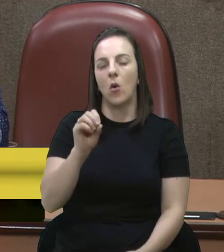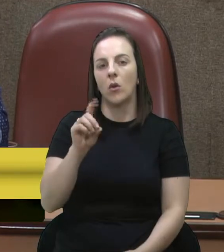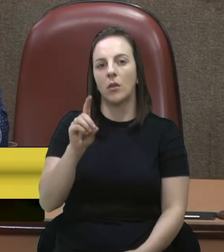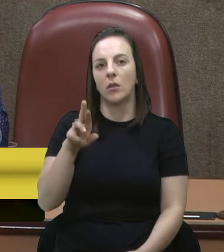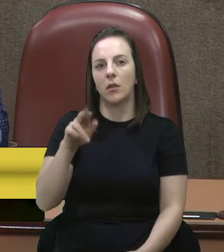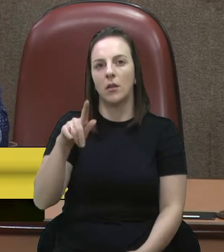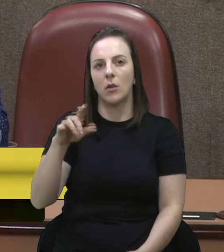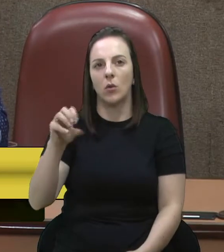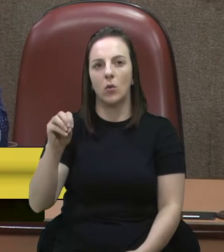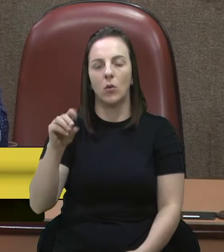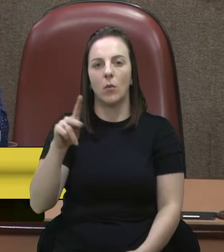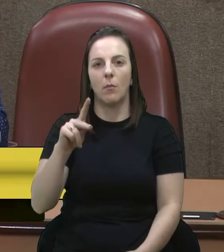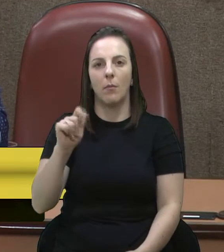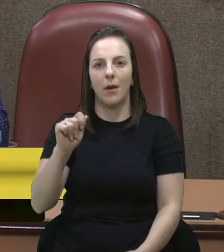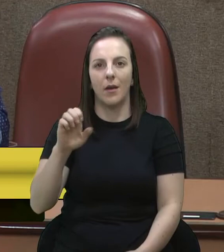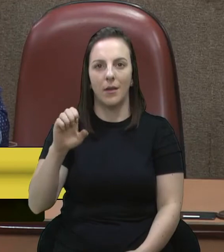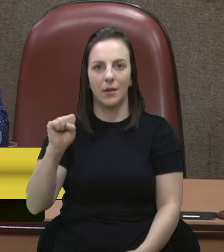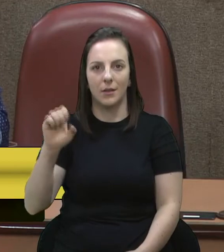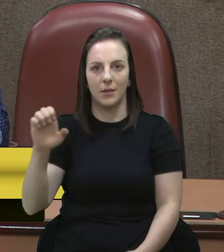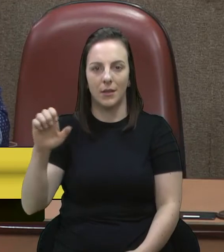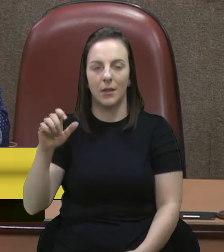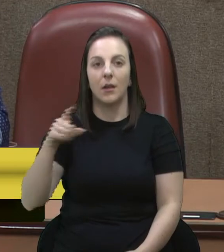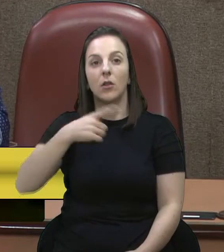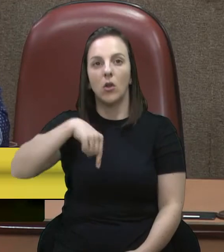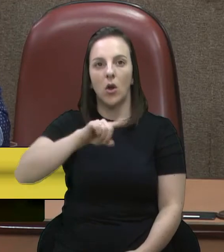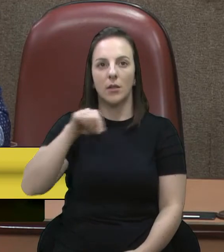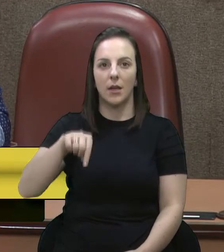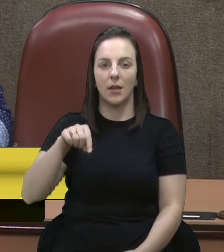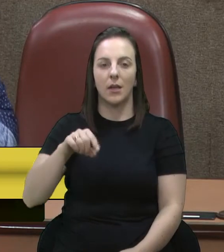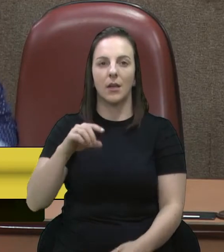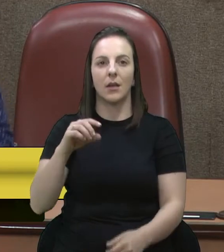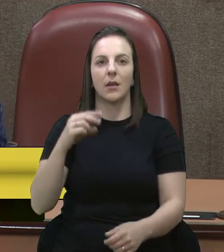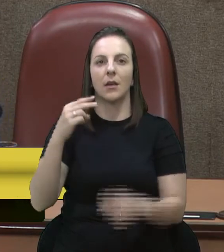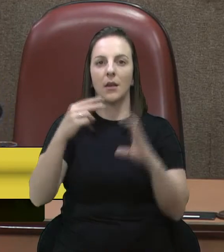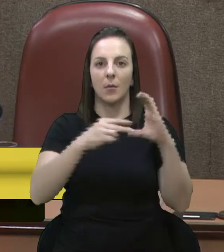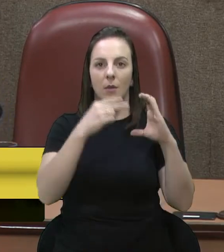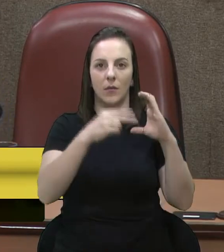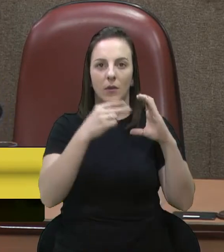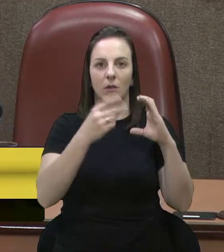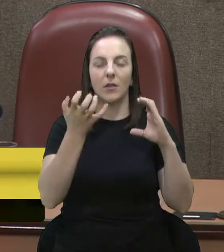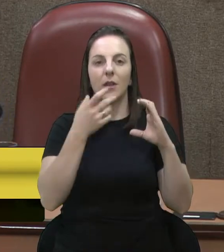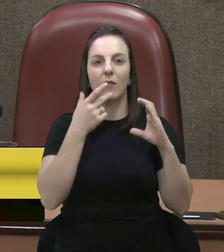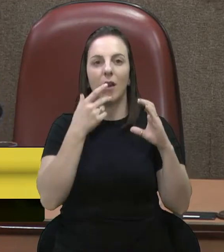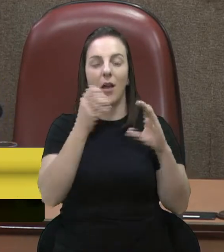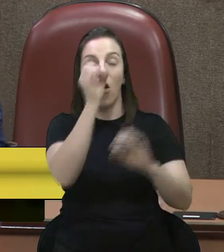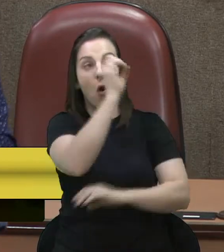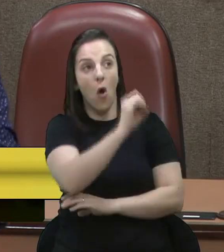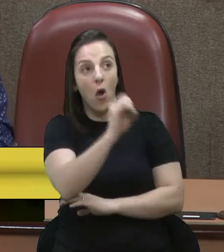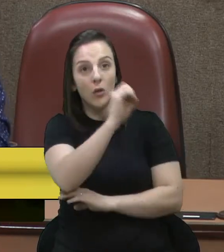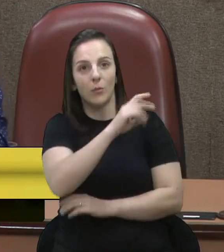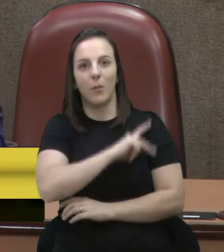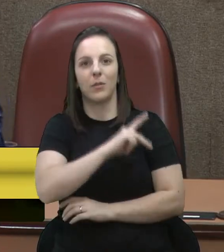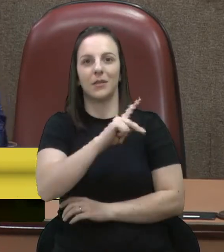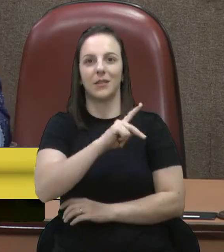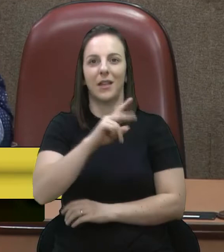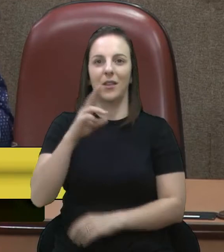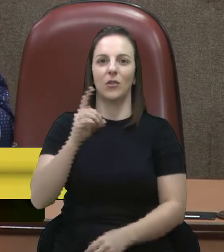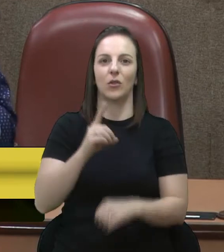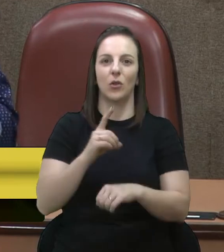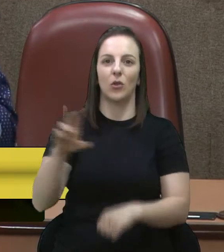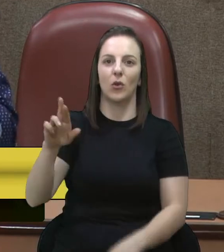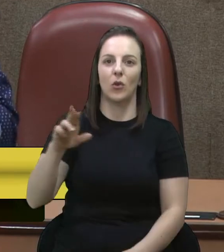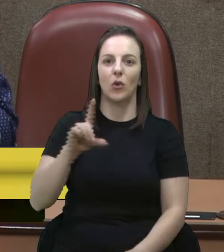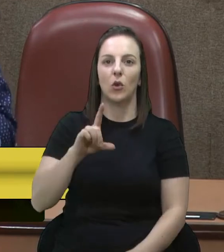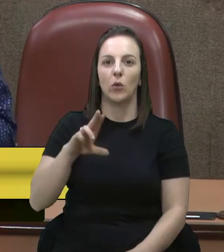Legislativo aqui, a gente gostaria aqui de desejar uma ótima presidência aqui ao doutor Luciano Santos, que tem